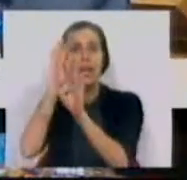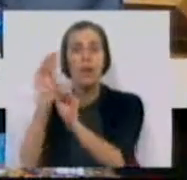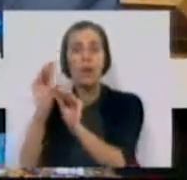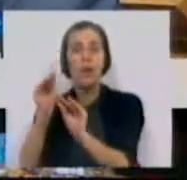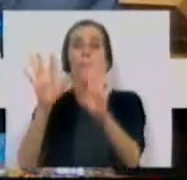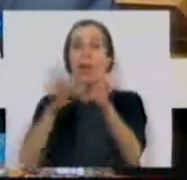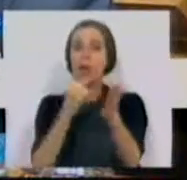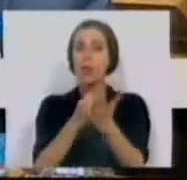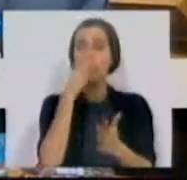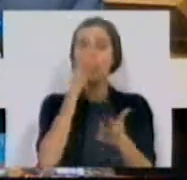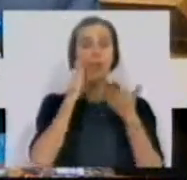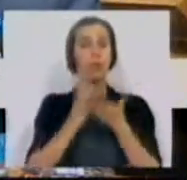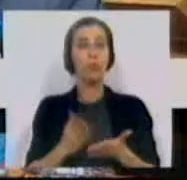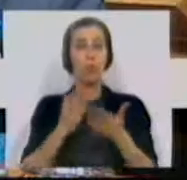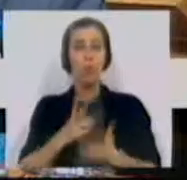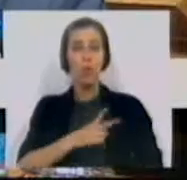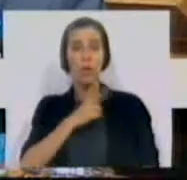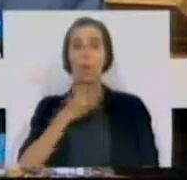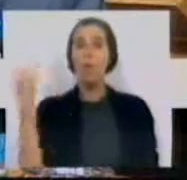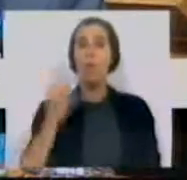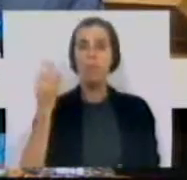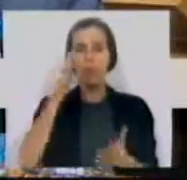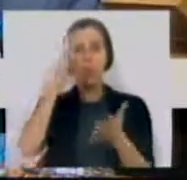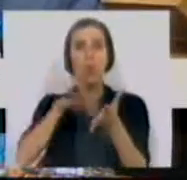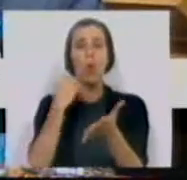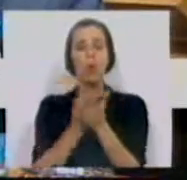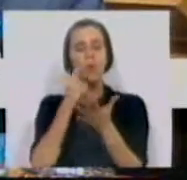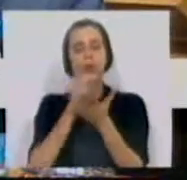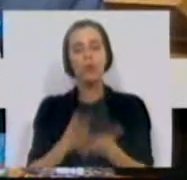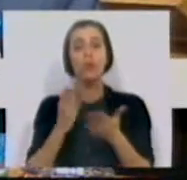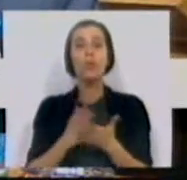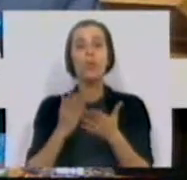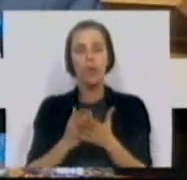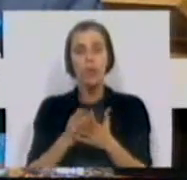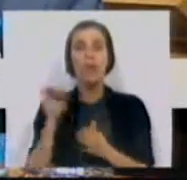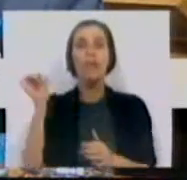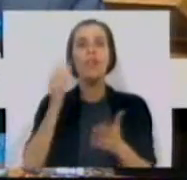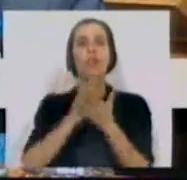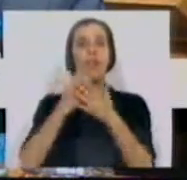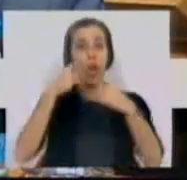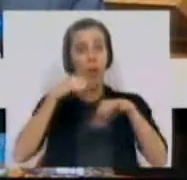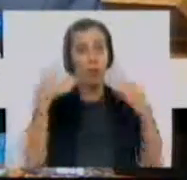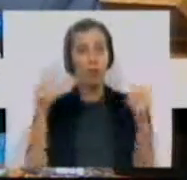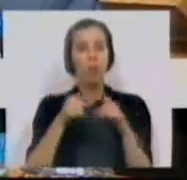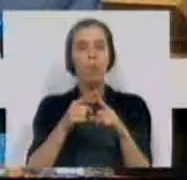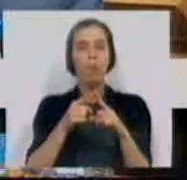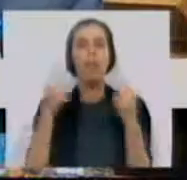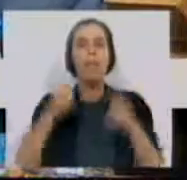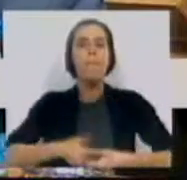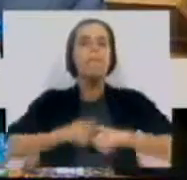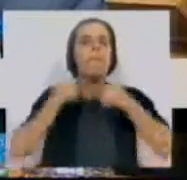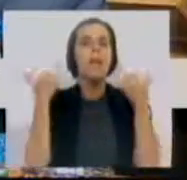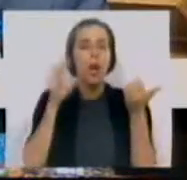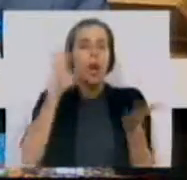Mas sempre lhe digo que um estudo da Universidade do Porto concluiu que os estudantes que provém de escolas públicas apresentam